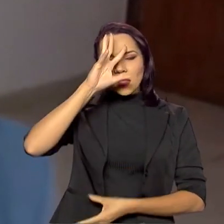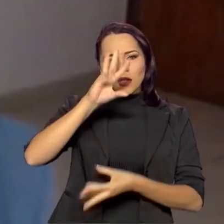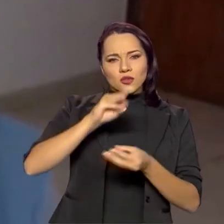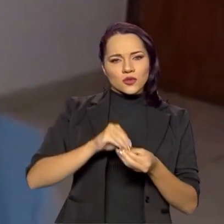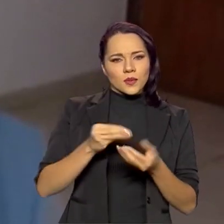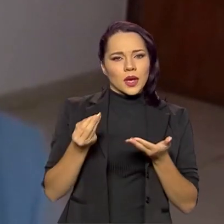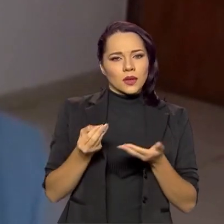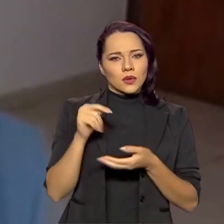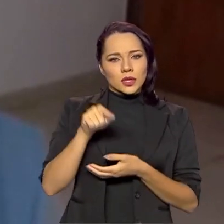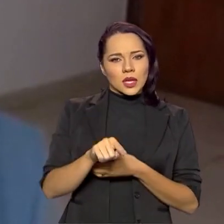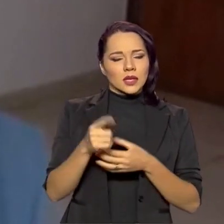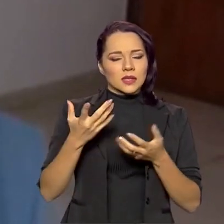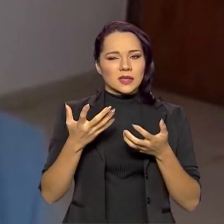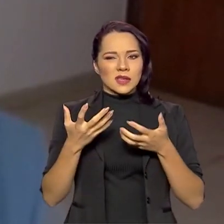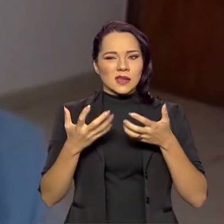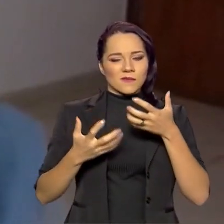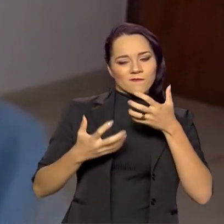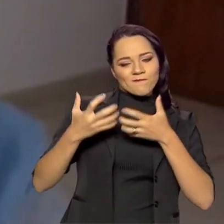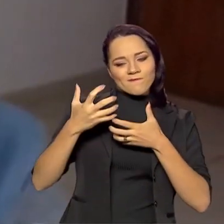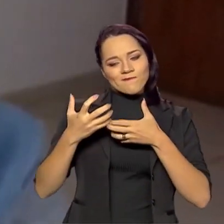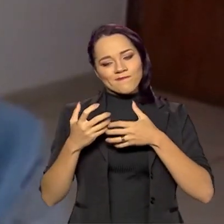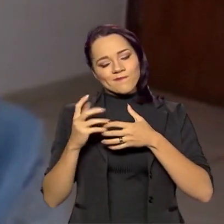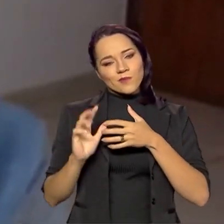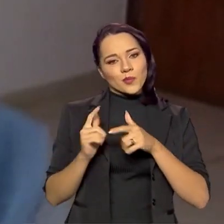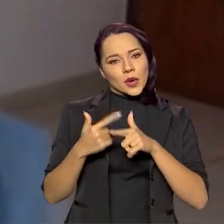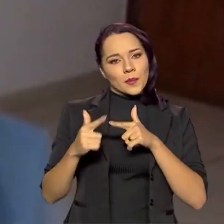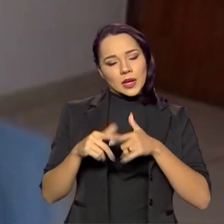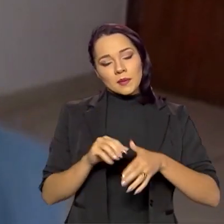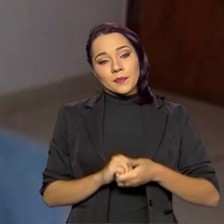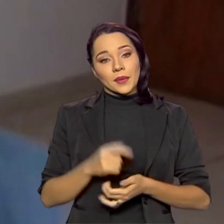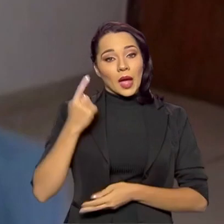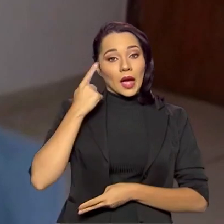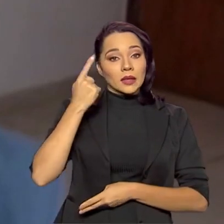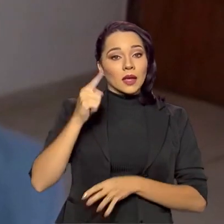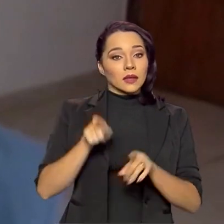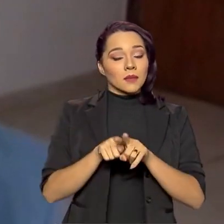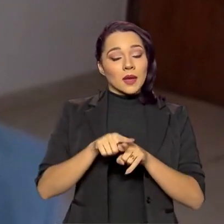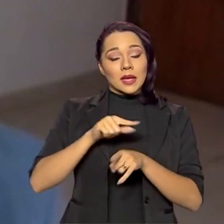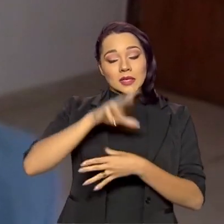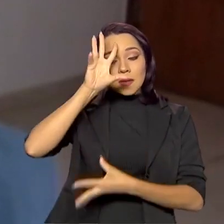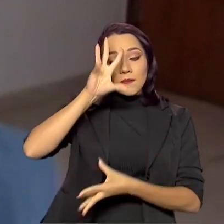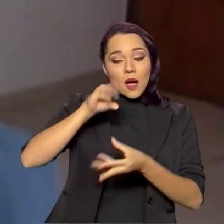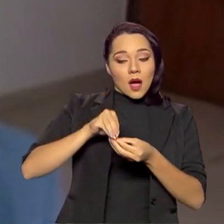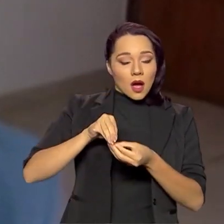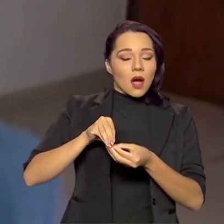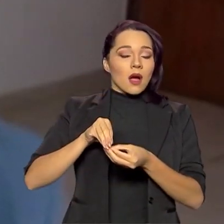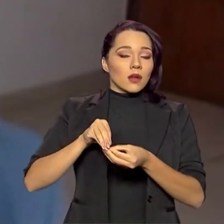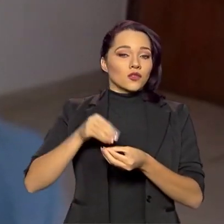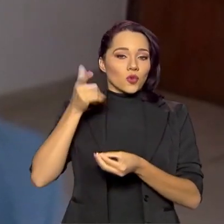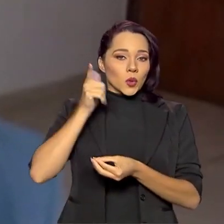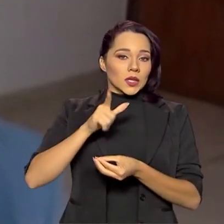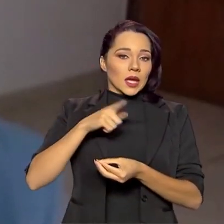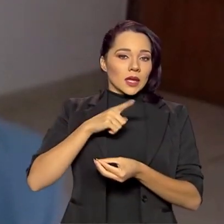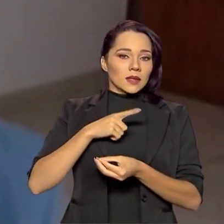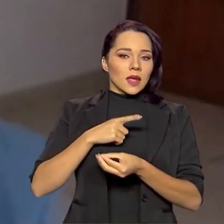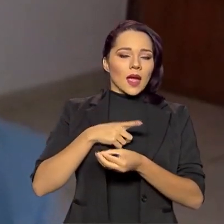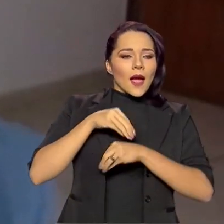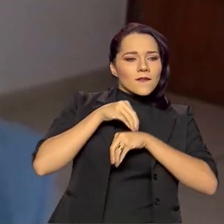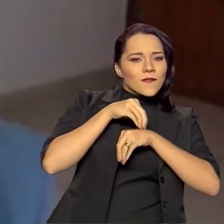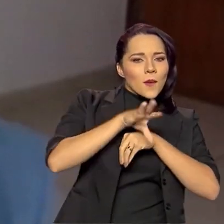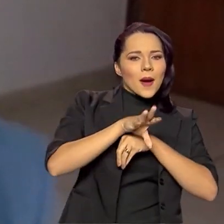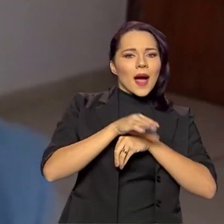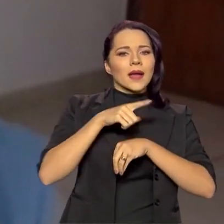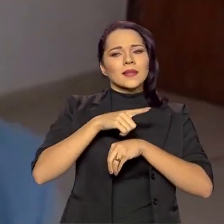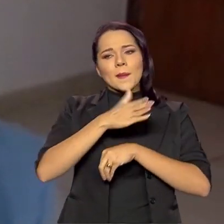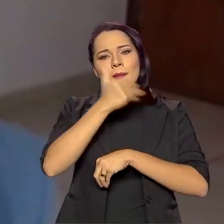desse grande quebra-cabeça. Mas não só isso. A ideia é que esse melhor entendimento nos leve a informar e tomar